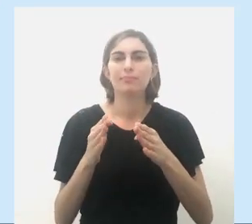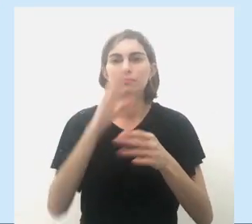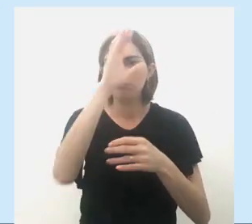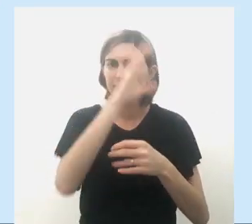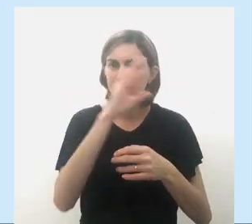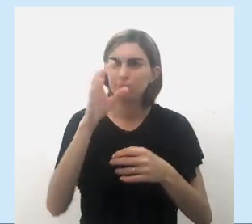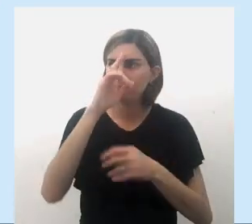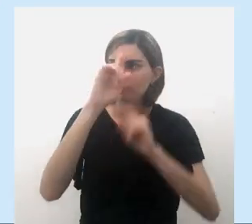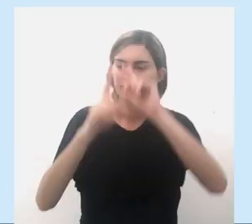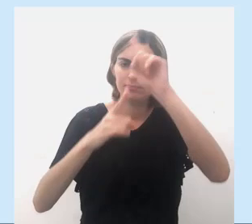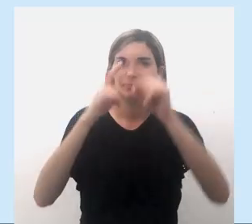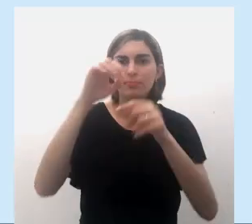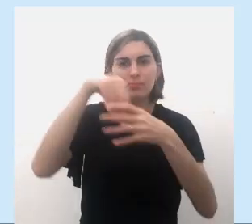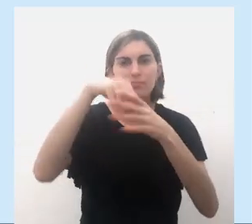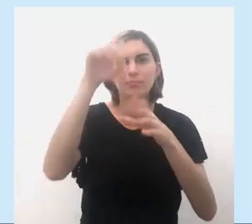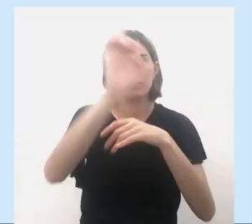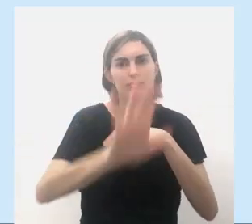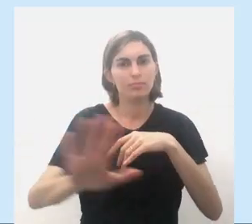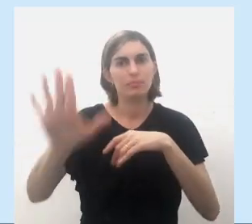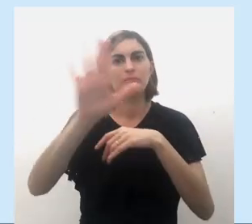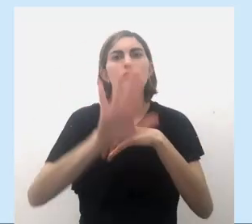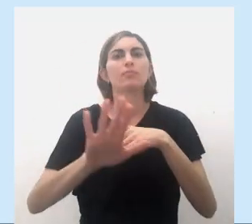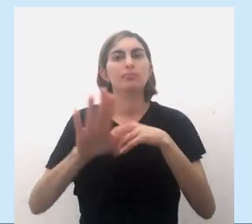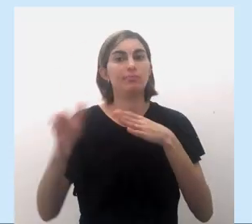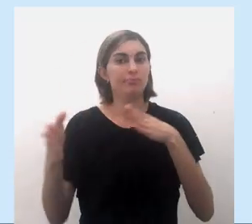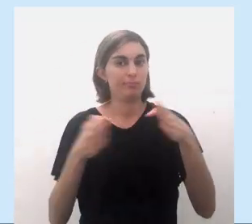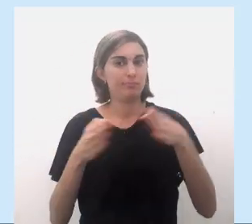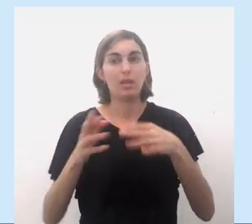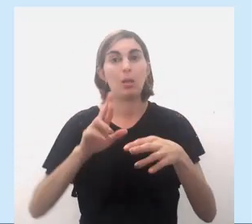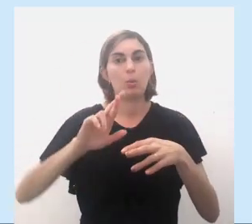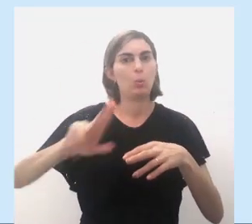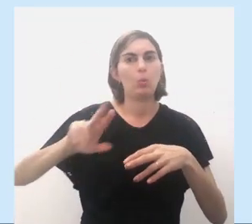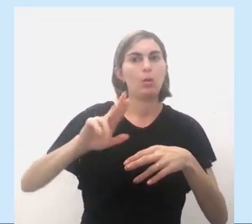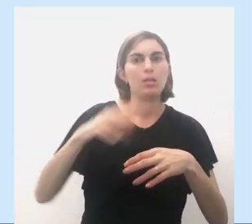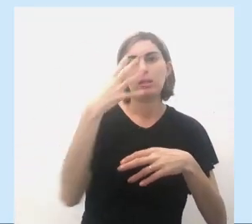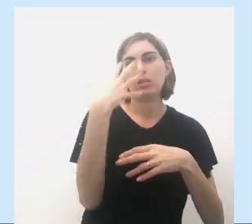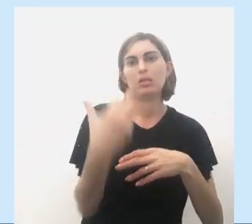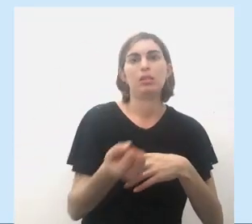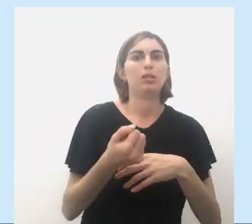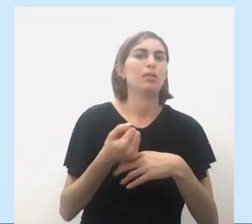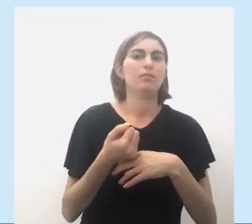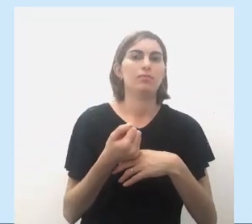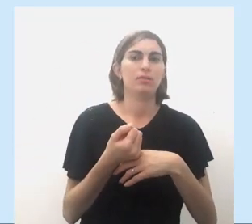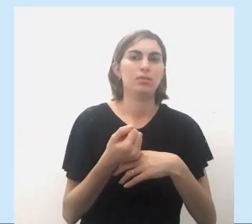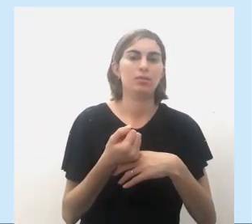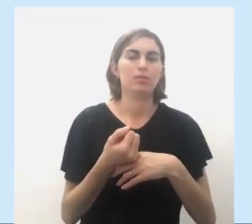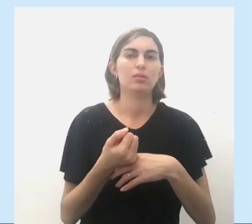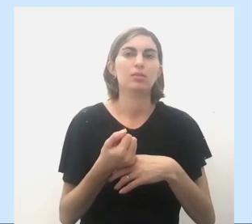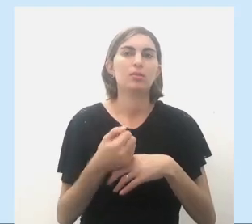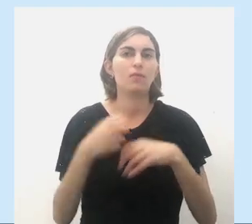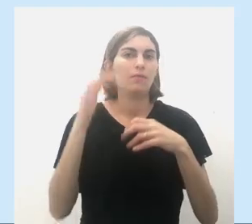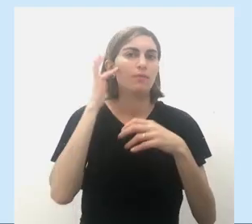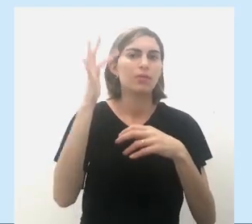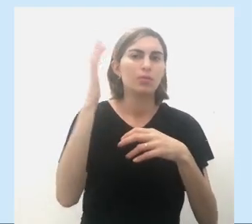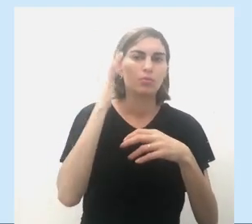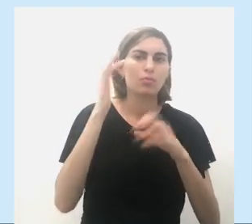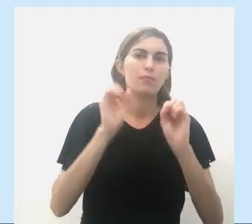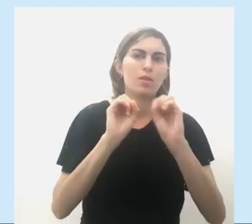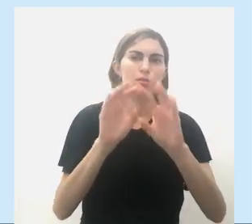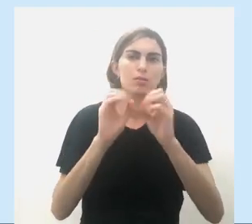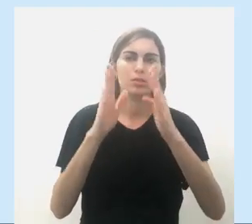dentro da Europa. Aqueles que não aceitavam, mas a